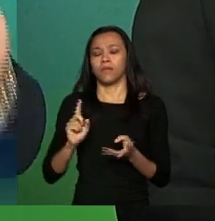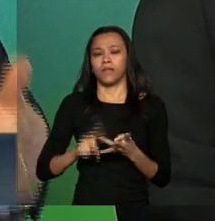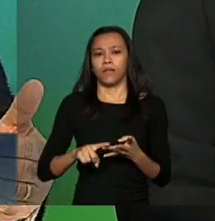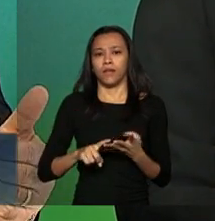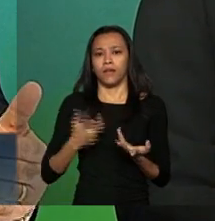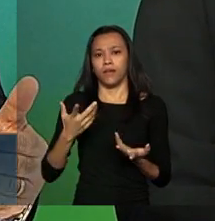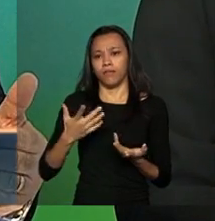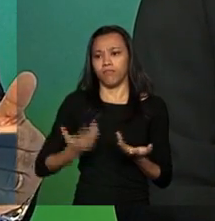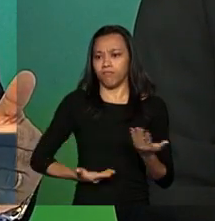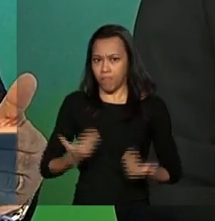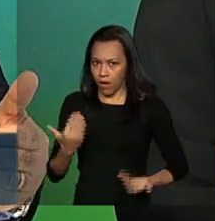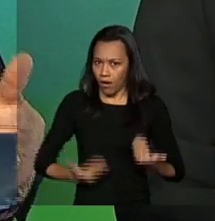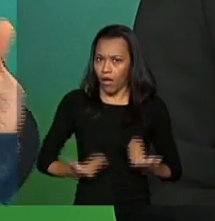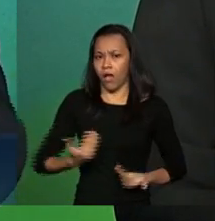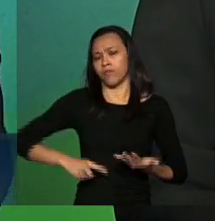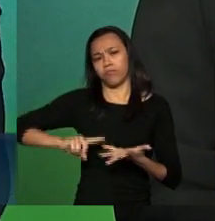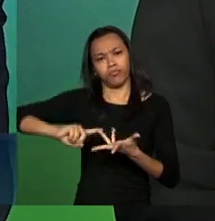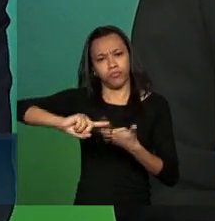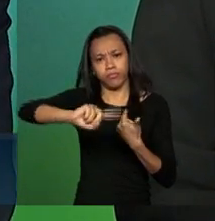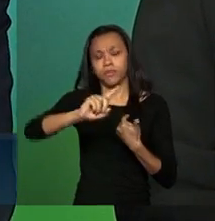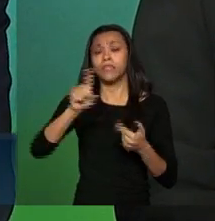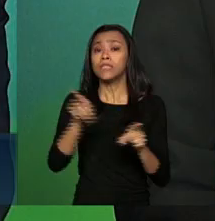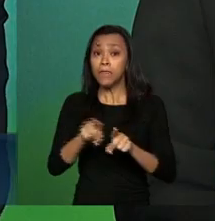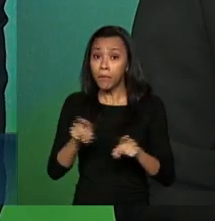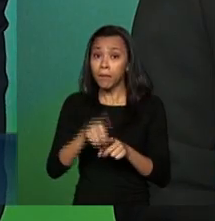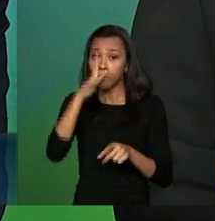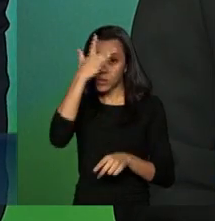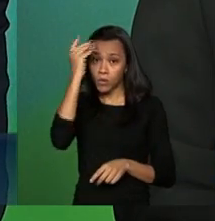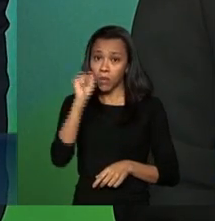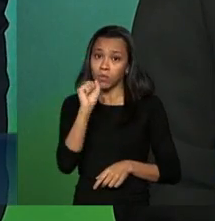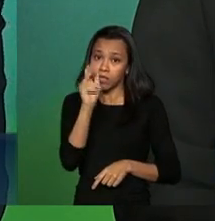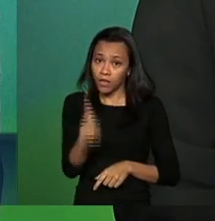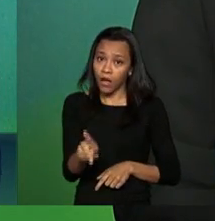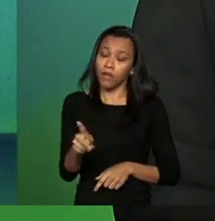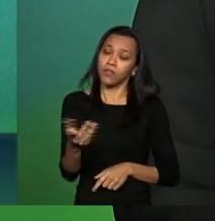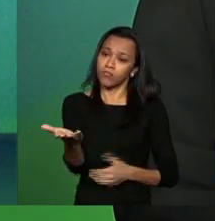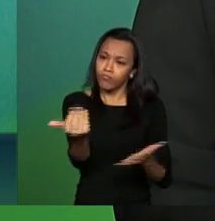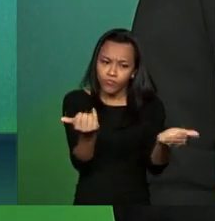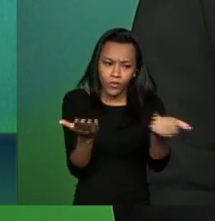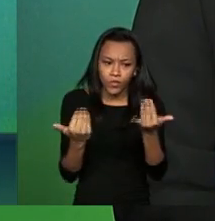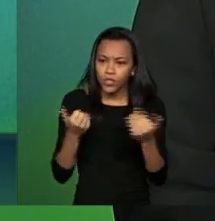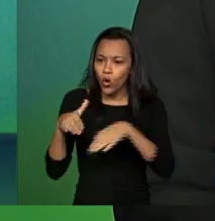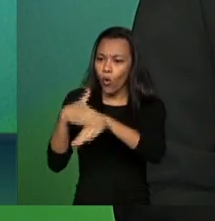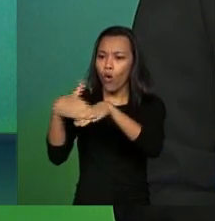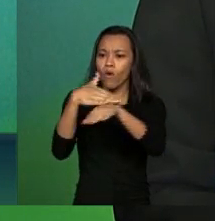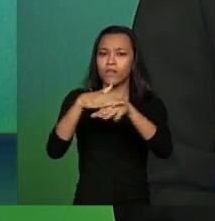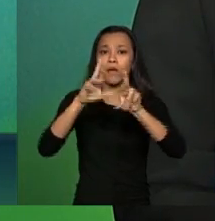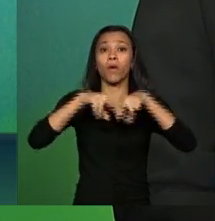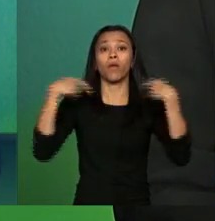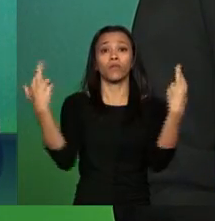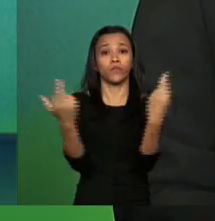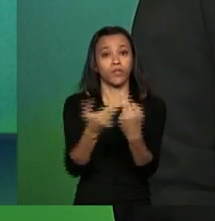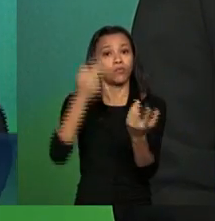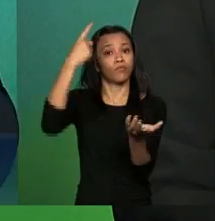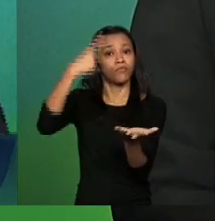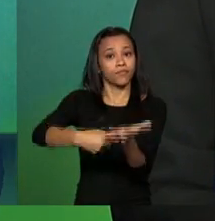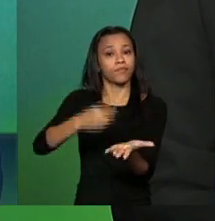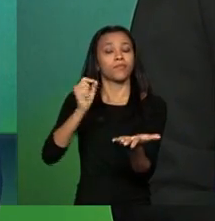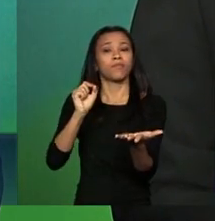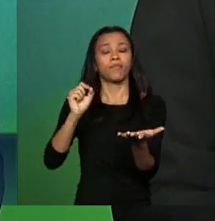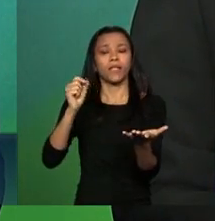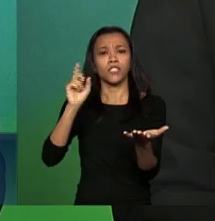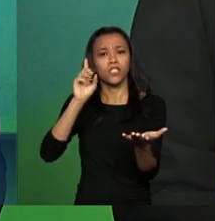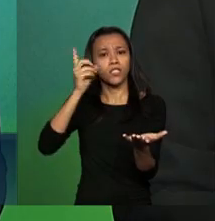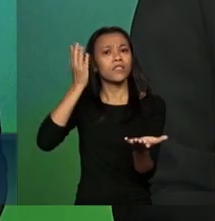de empregadores, e com os aposentados, a necessidade de, com os mesmos números, a partir do